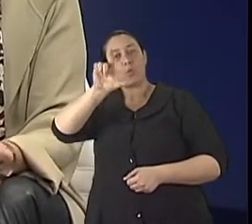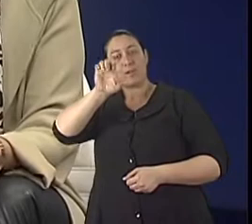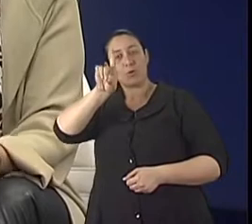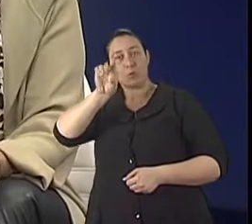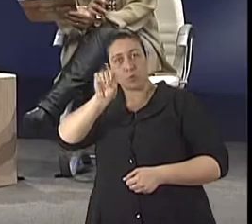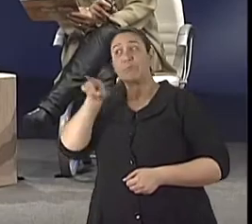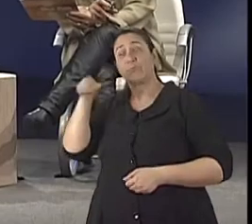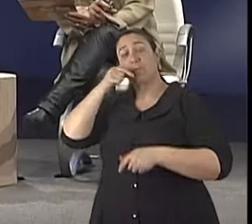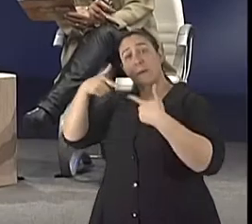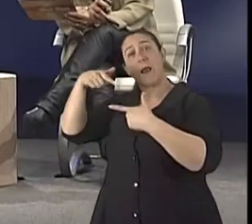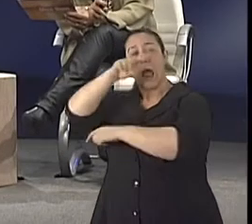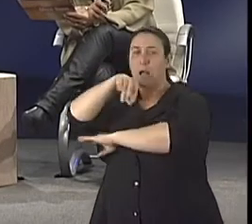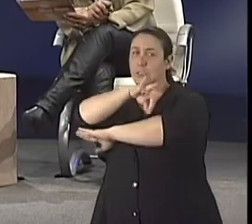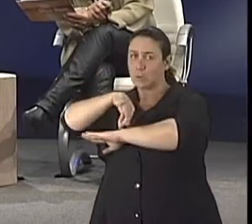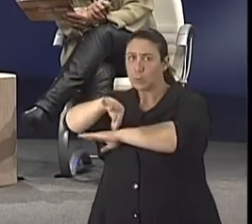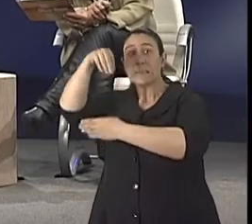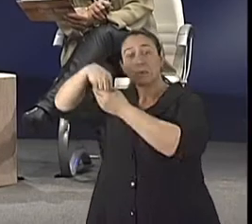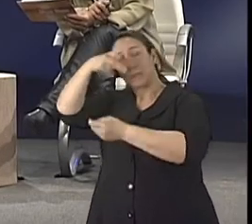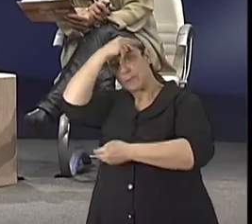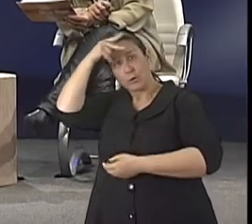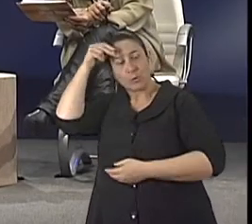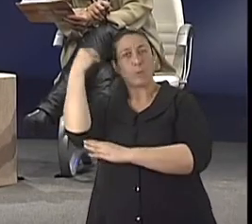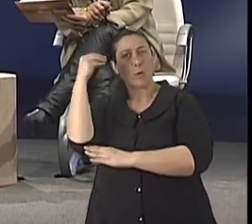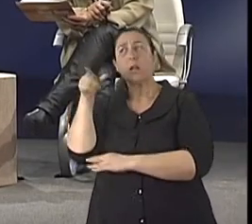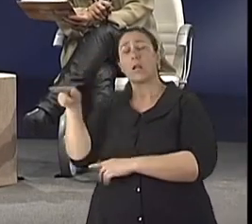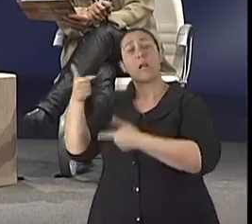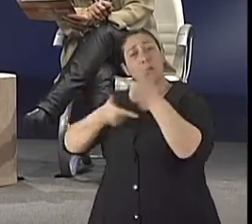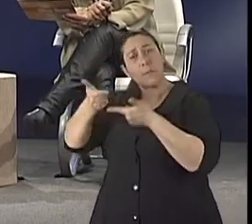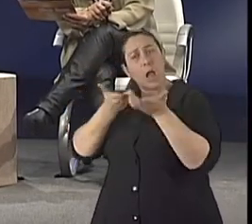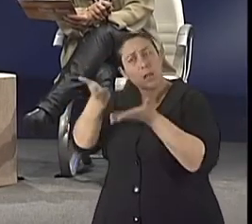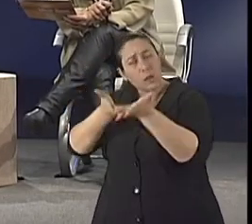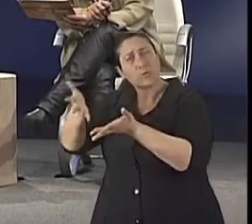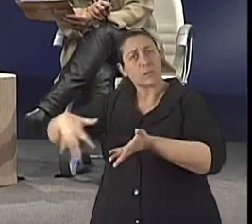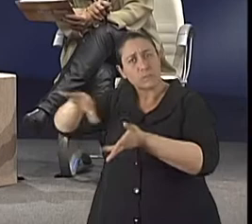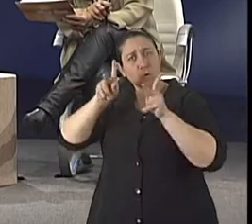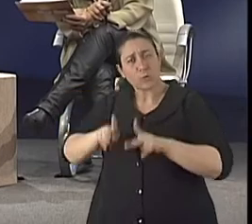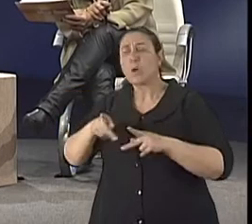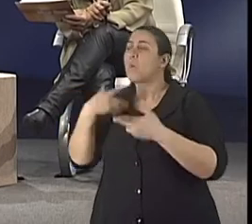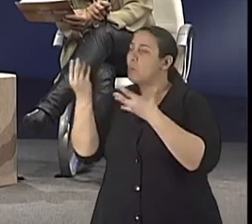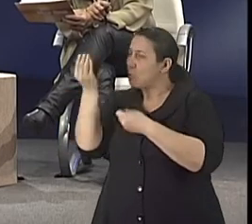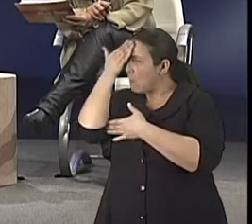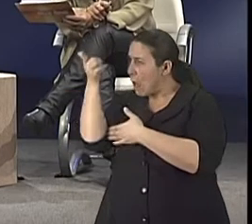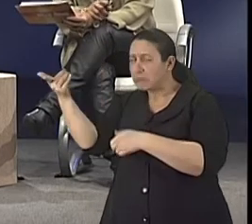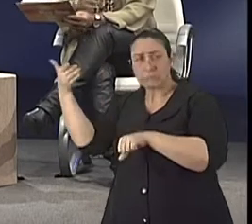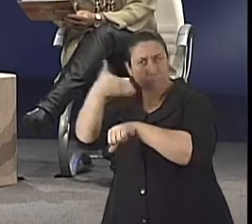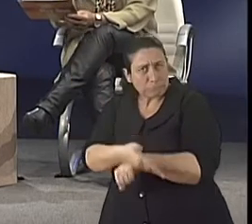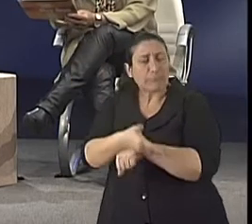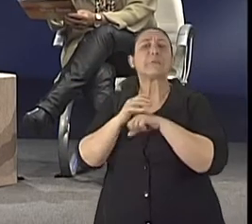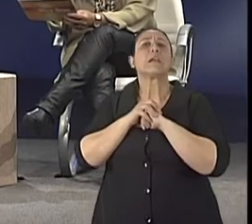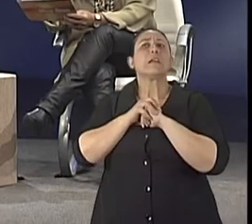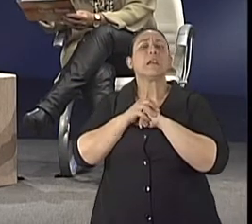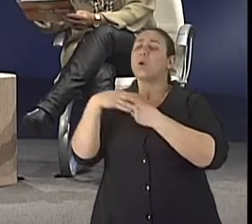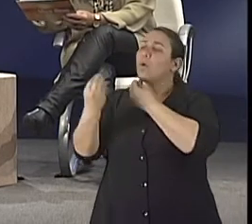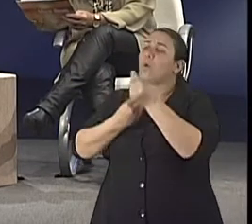prazer te ter no programa Viva Bem, que atende essa população há tantos anos, para que a gente traga exatamente essas informações, né? Como é